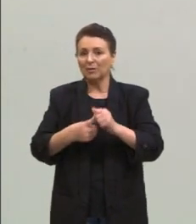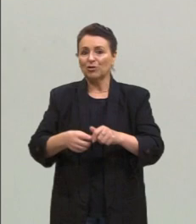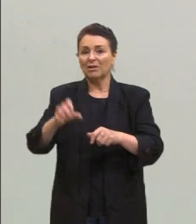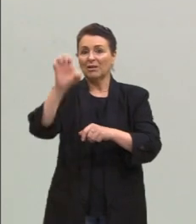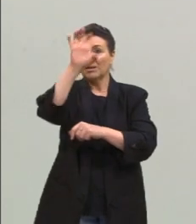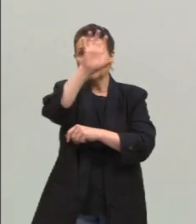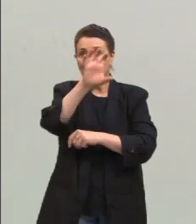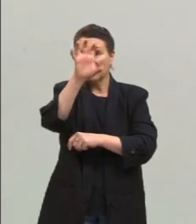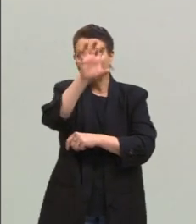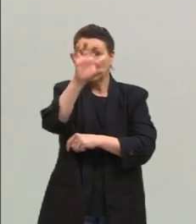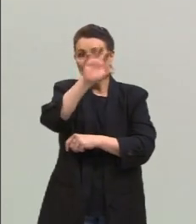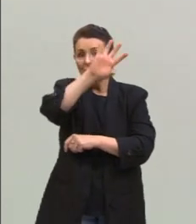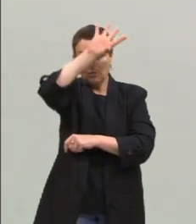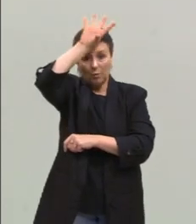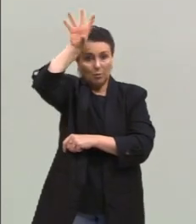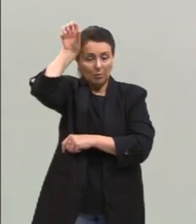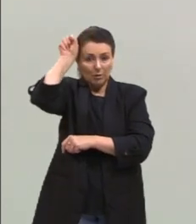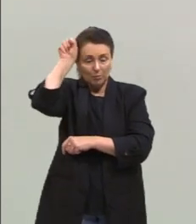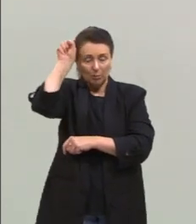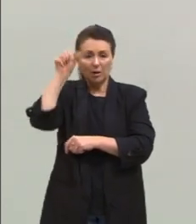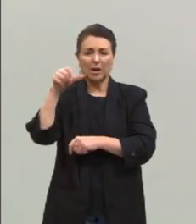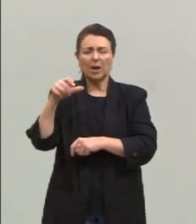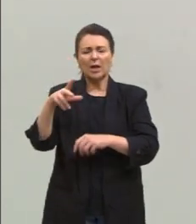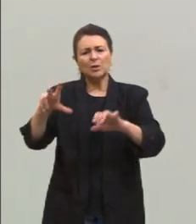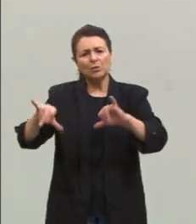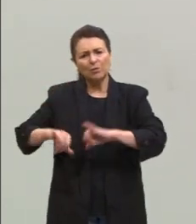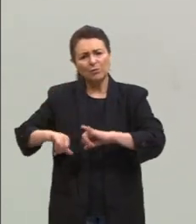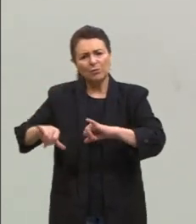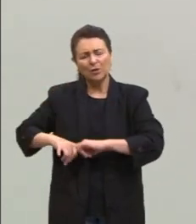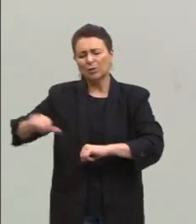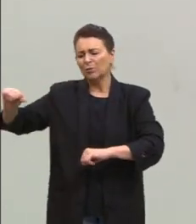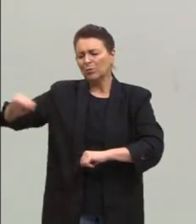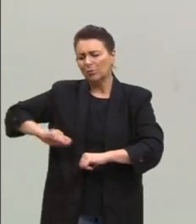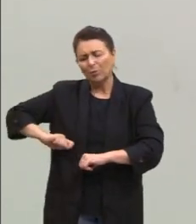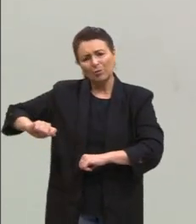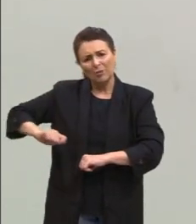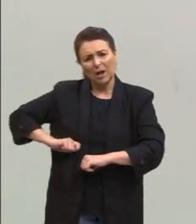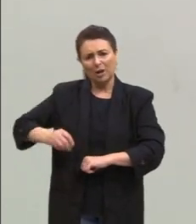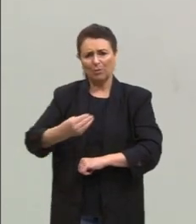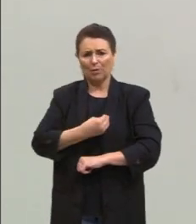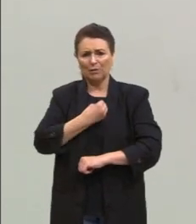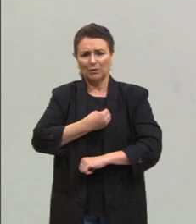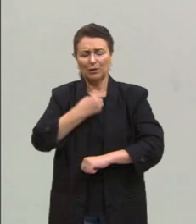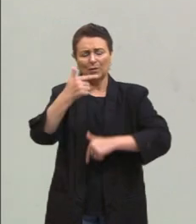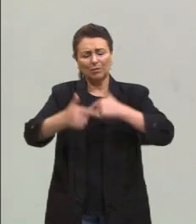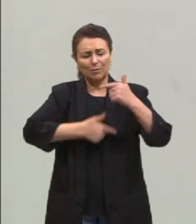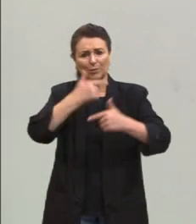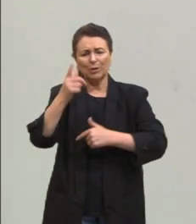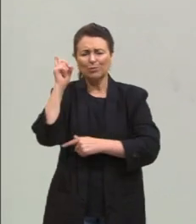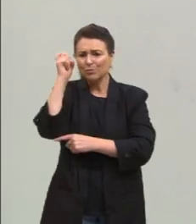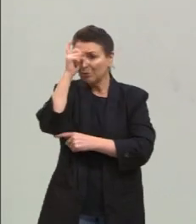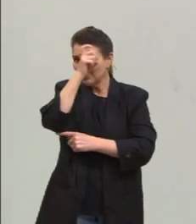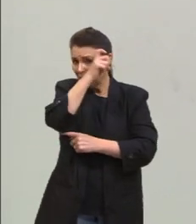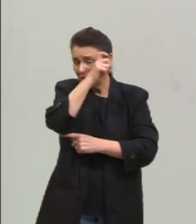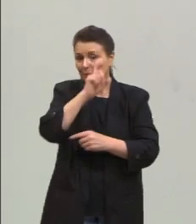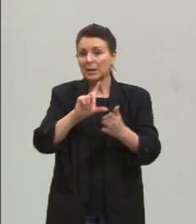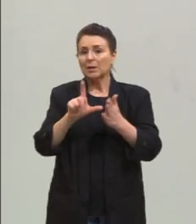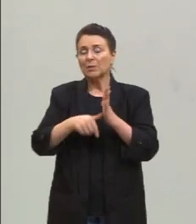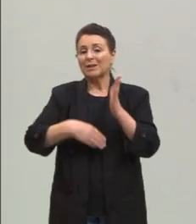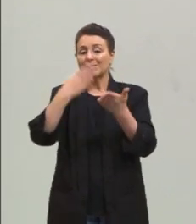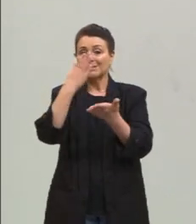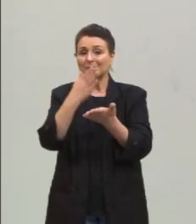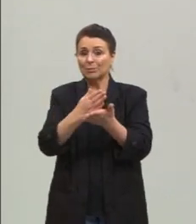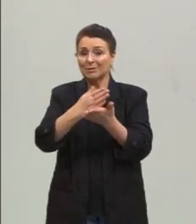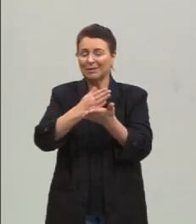explorados, sofriam torturas, tinham condições terríveis de trabalho. E o que aconteceu na segunda metade do